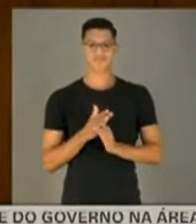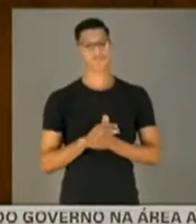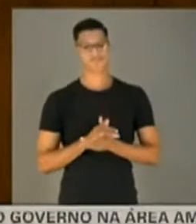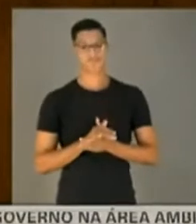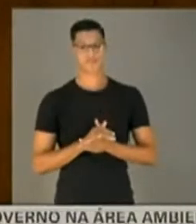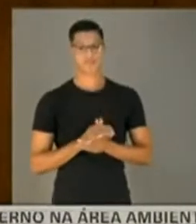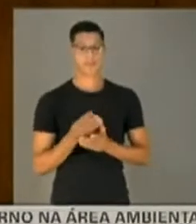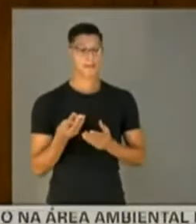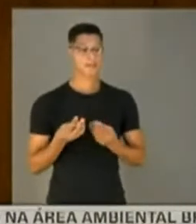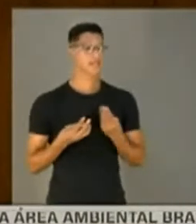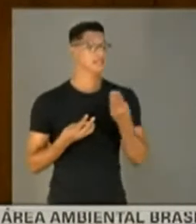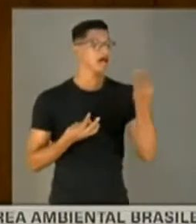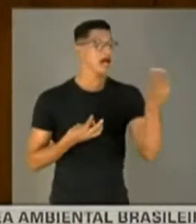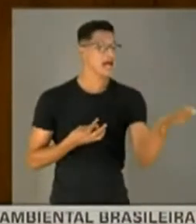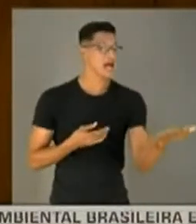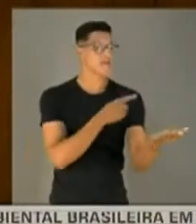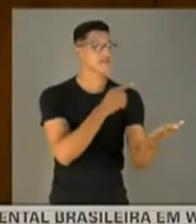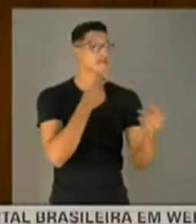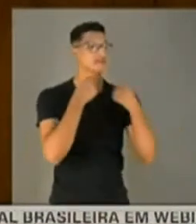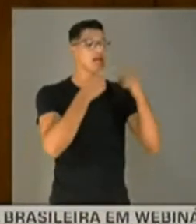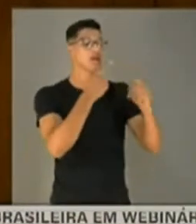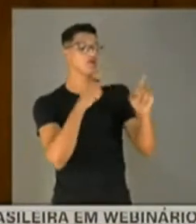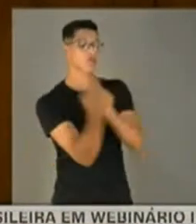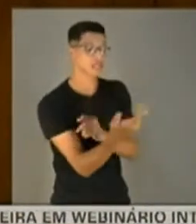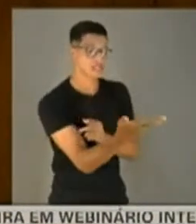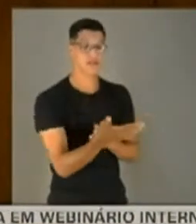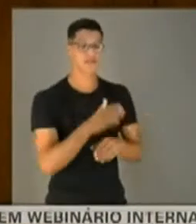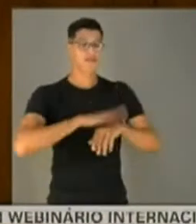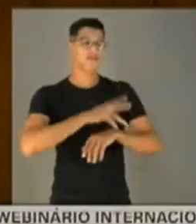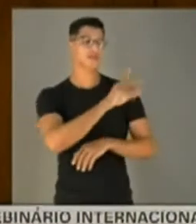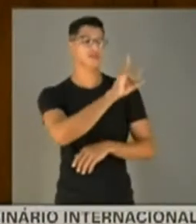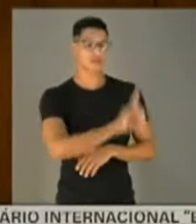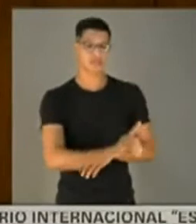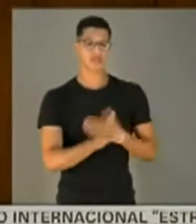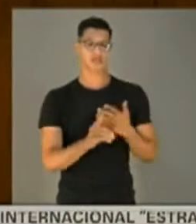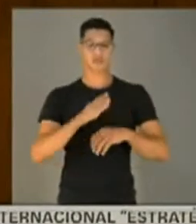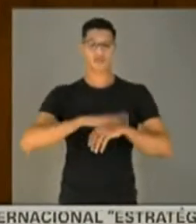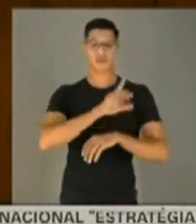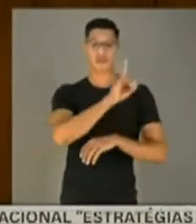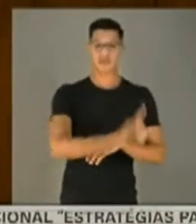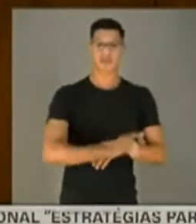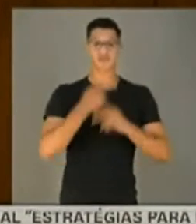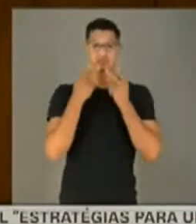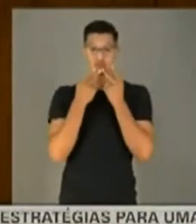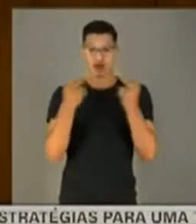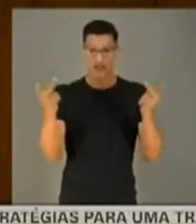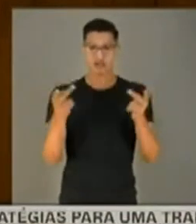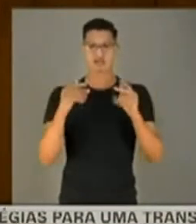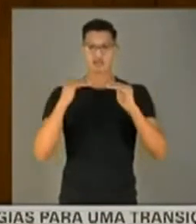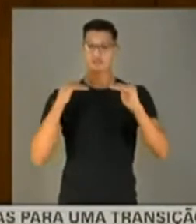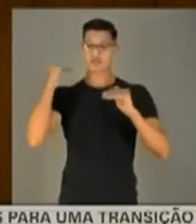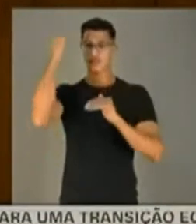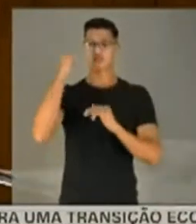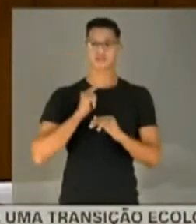Ele lhe dará a palavra para que ninguém possa te contradizer. Exerça o seu direito, exerça isso, fale, acima de